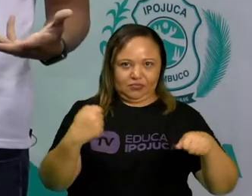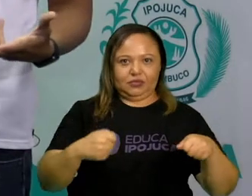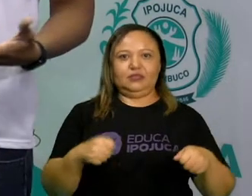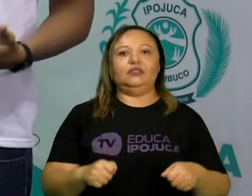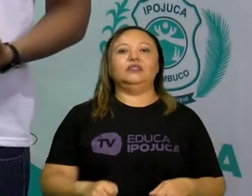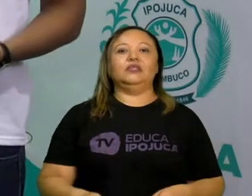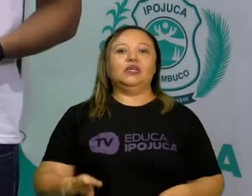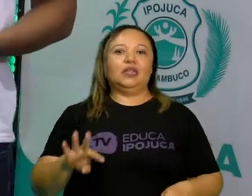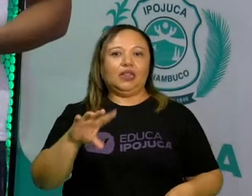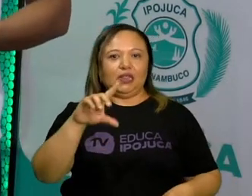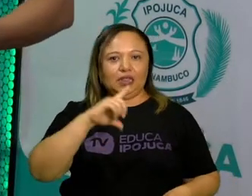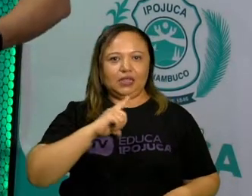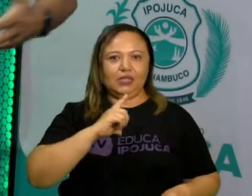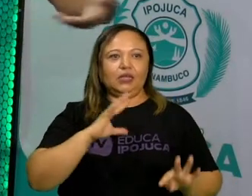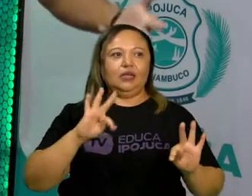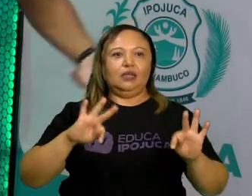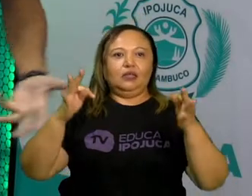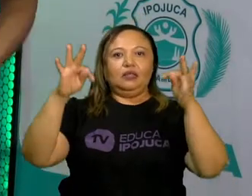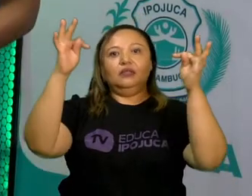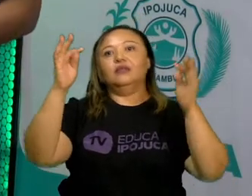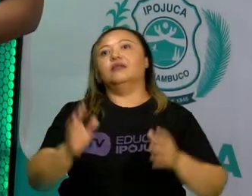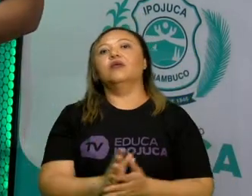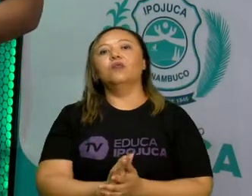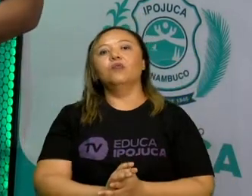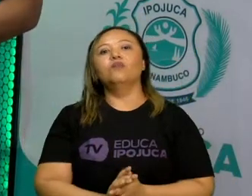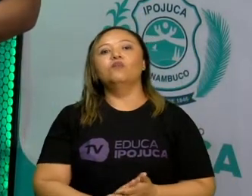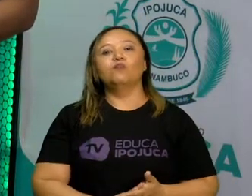mesmo da nossa realidade.